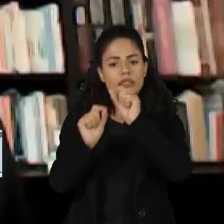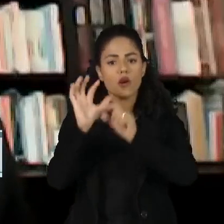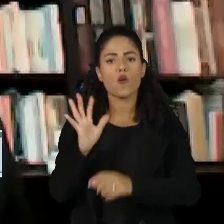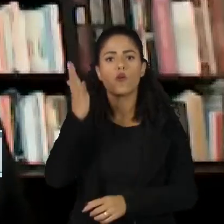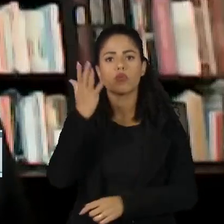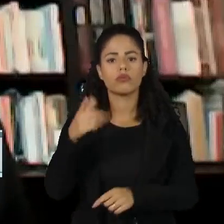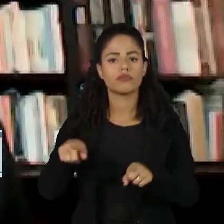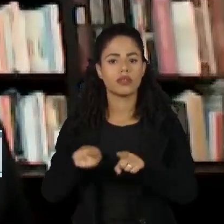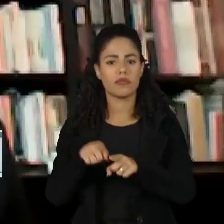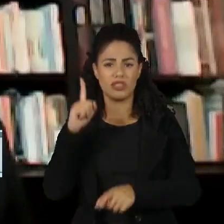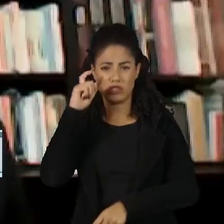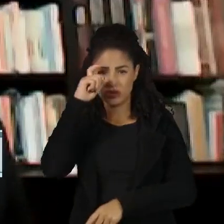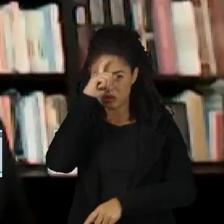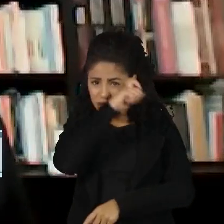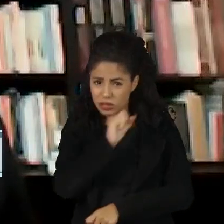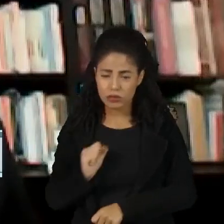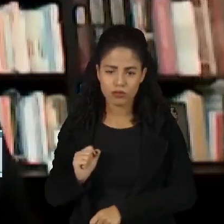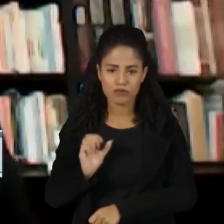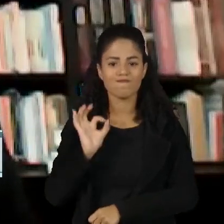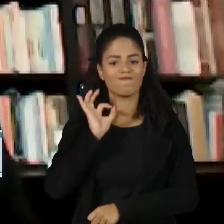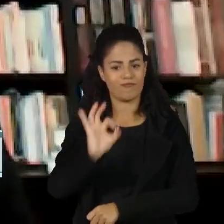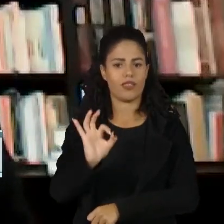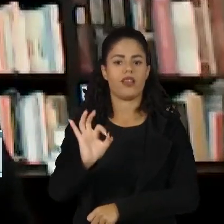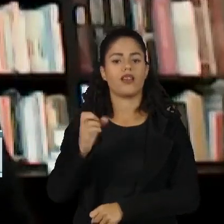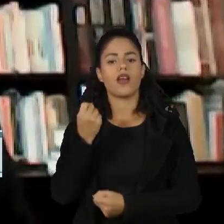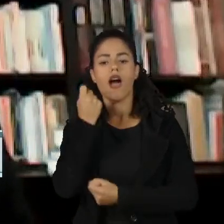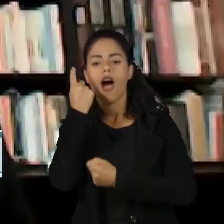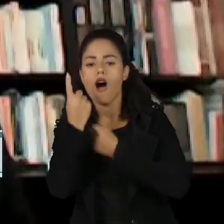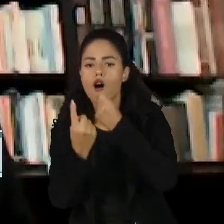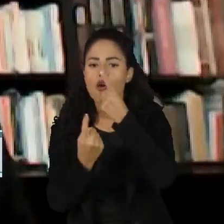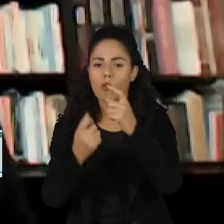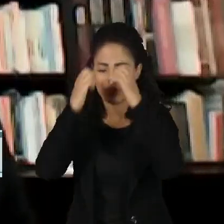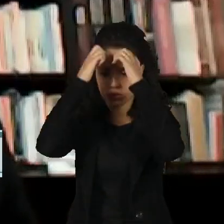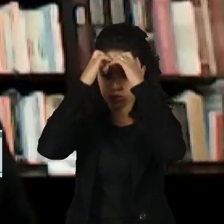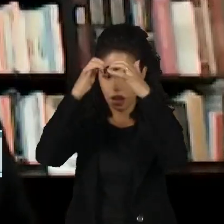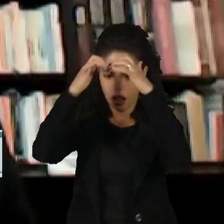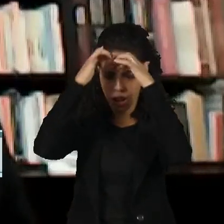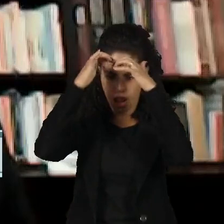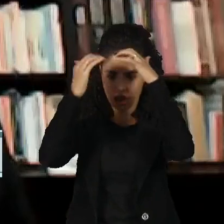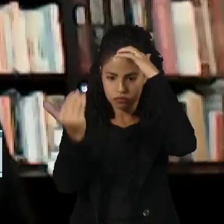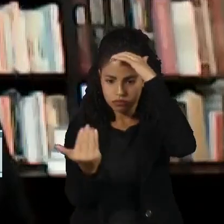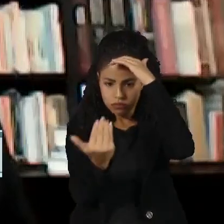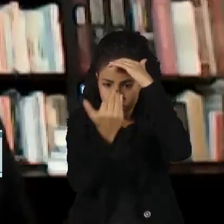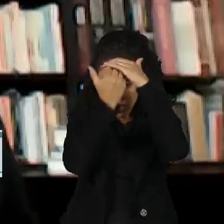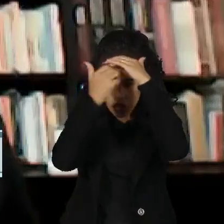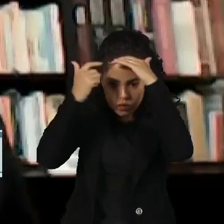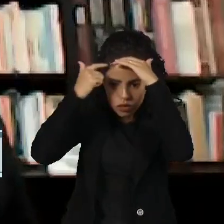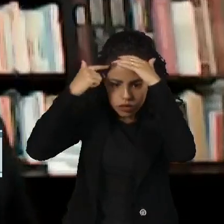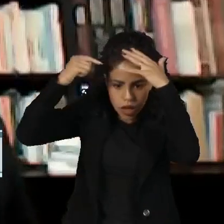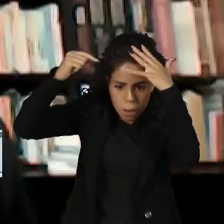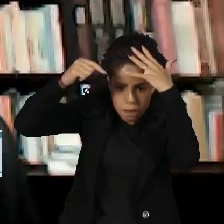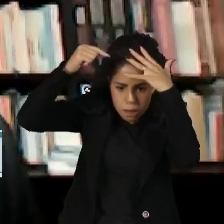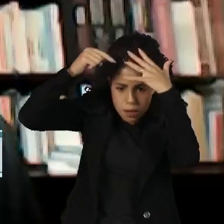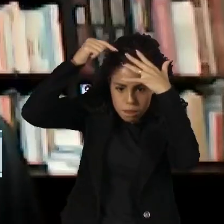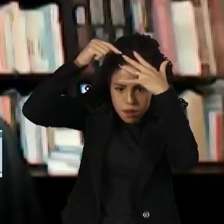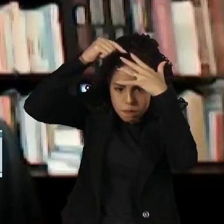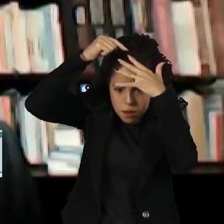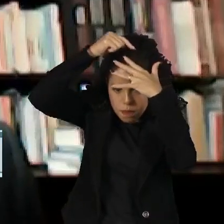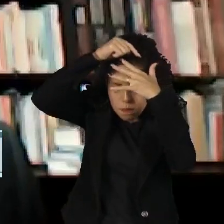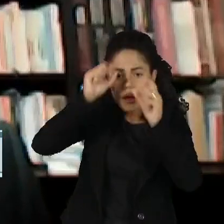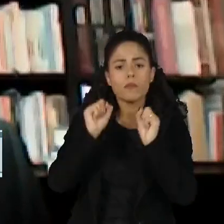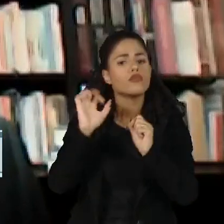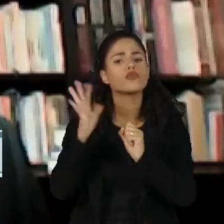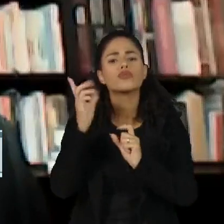córtex menor, algumas áreas cerebrais menores e isso vai